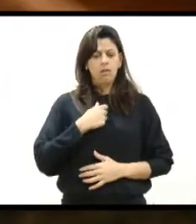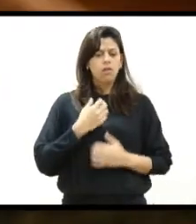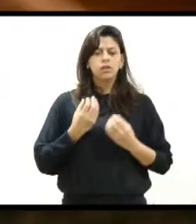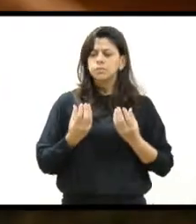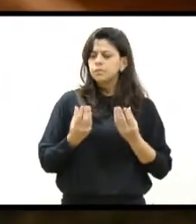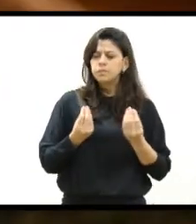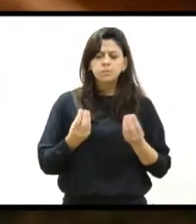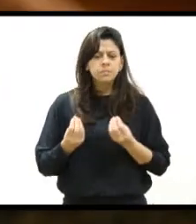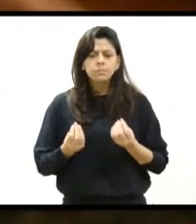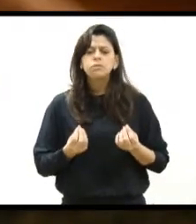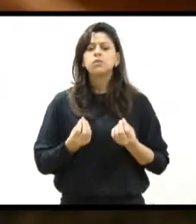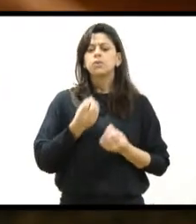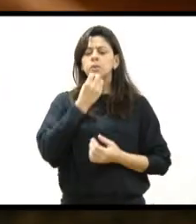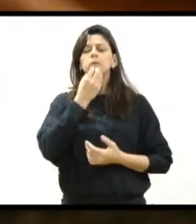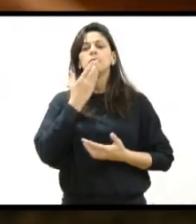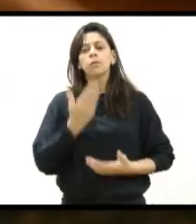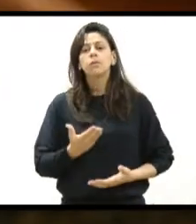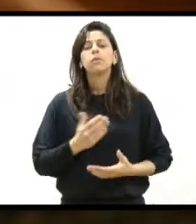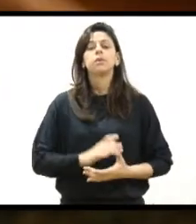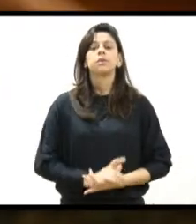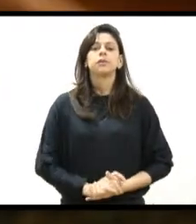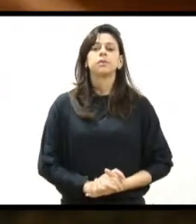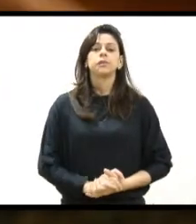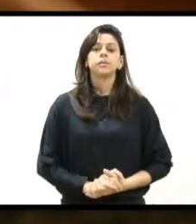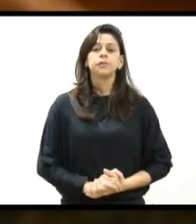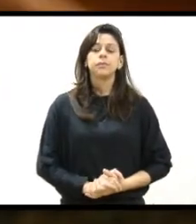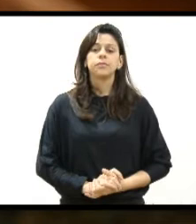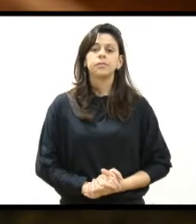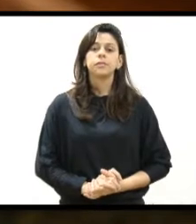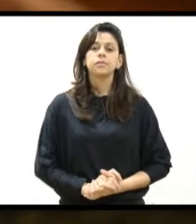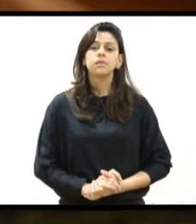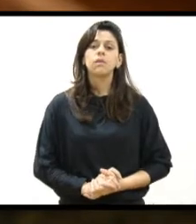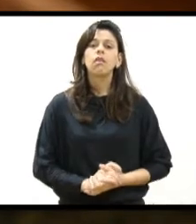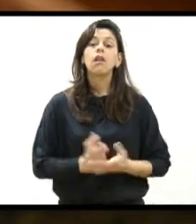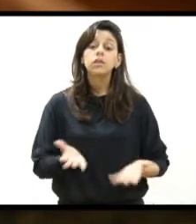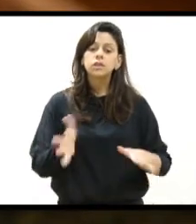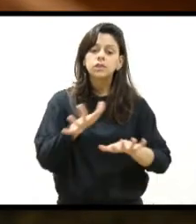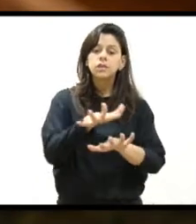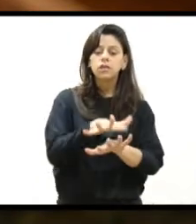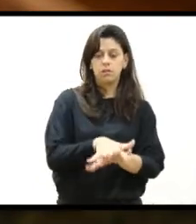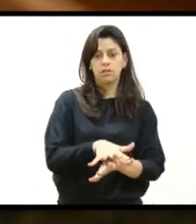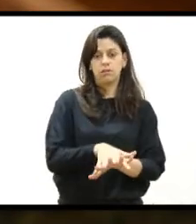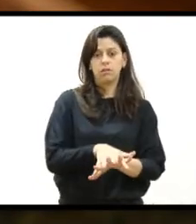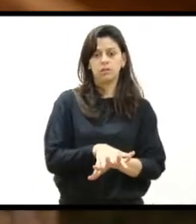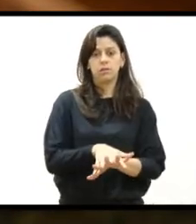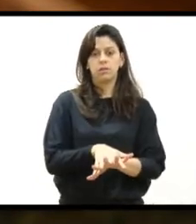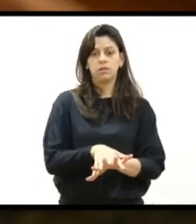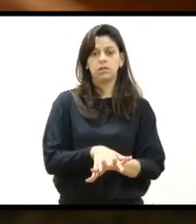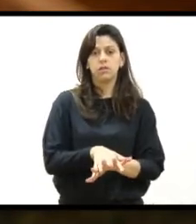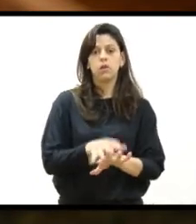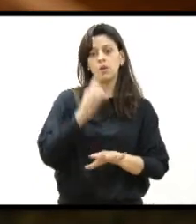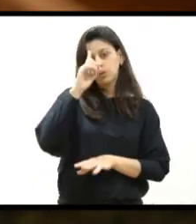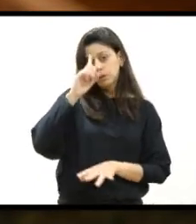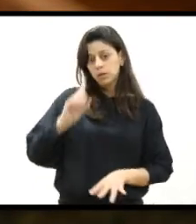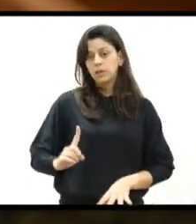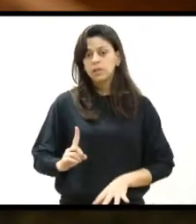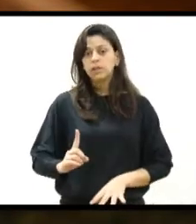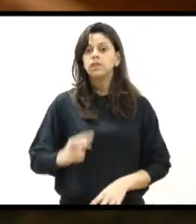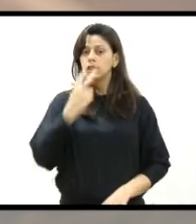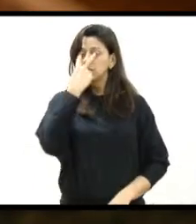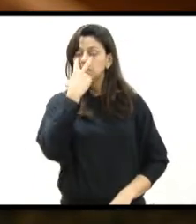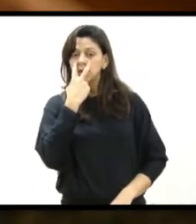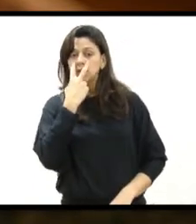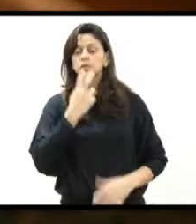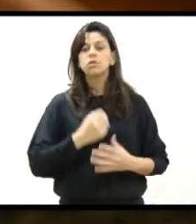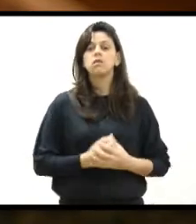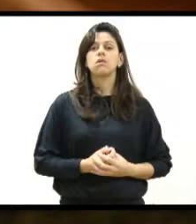proveitoso essa inserção dos deficientes visuais.